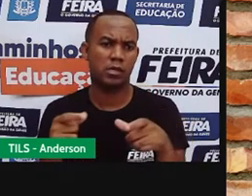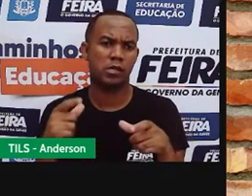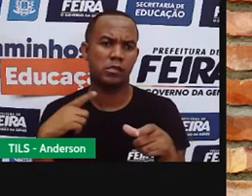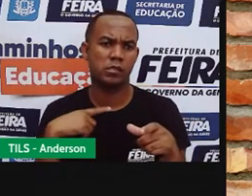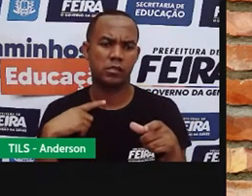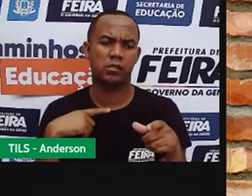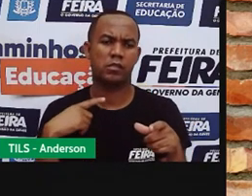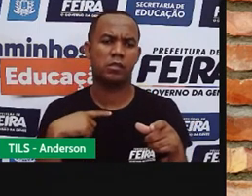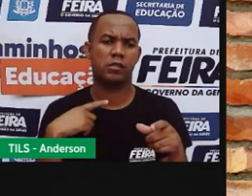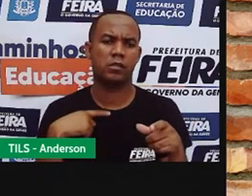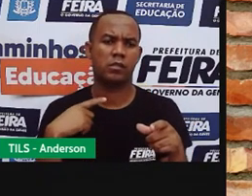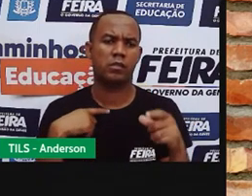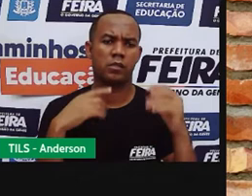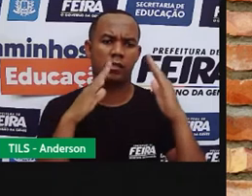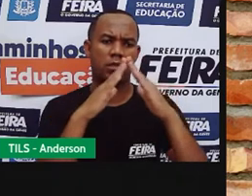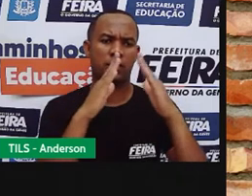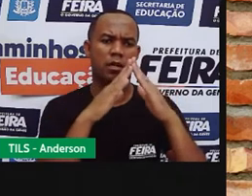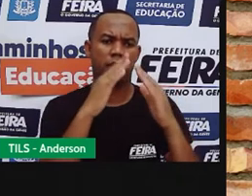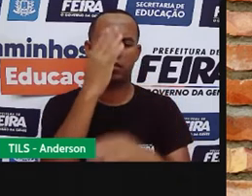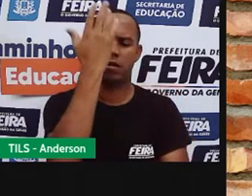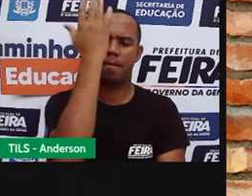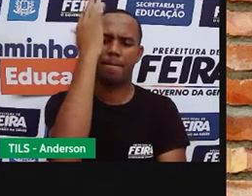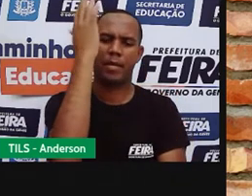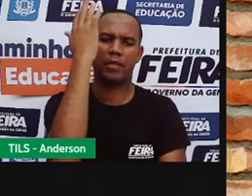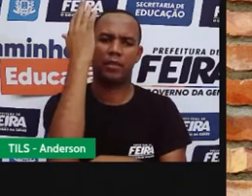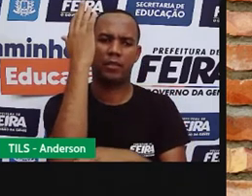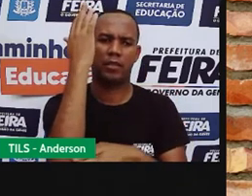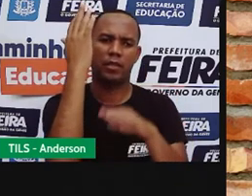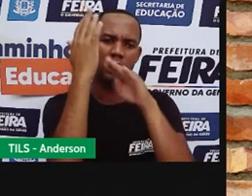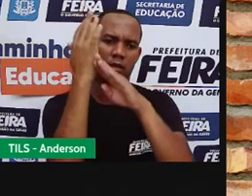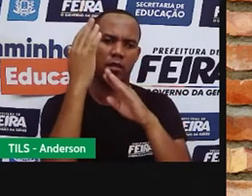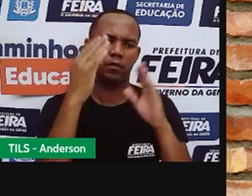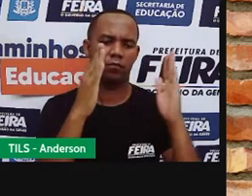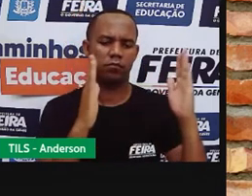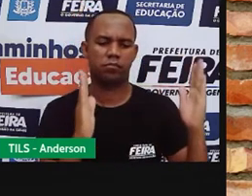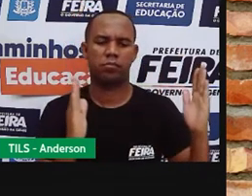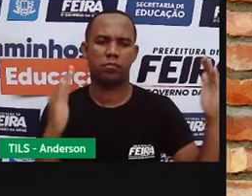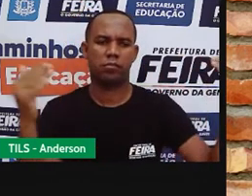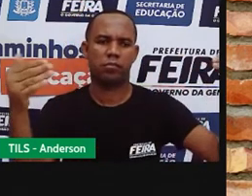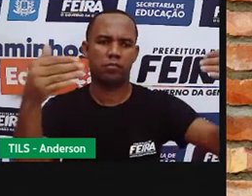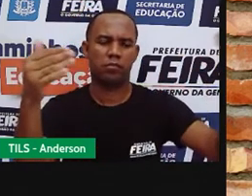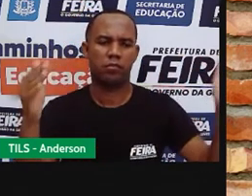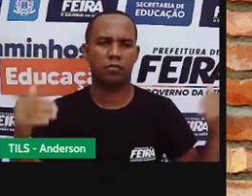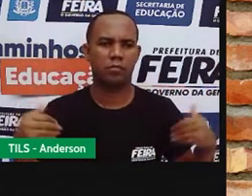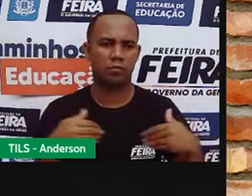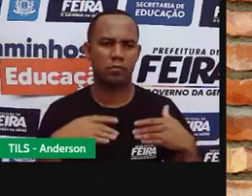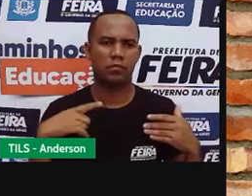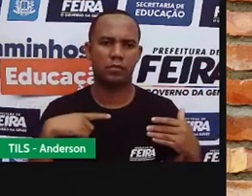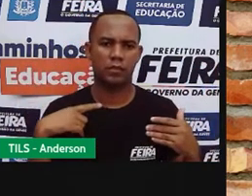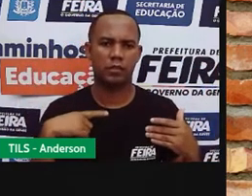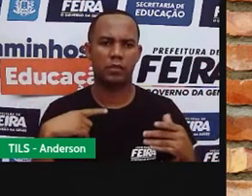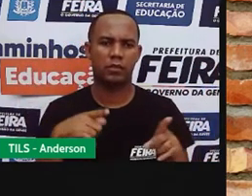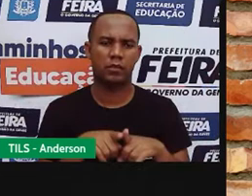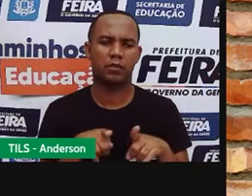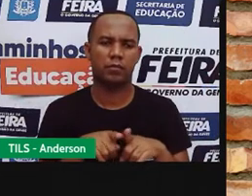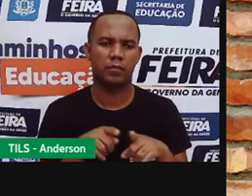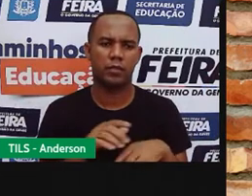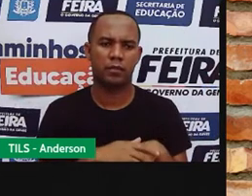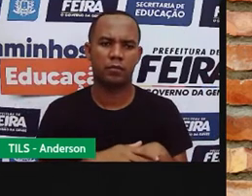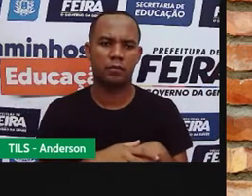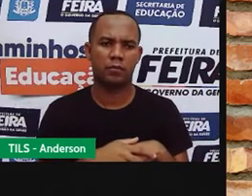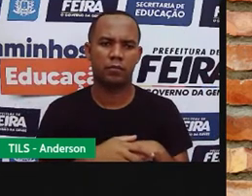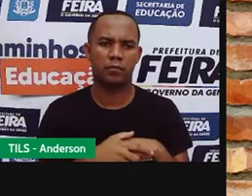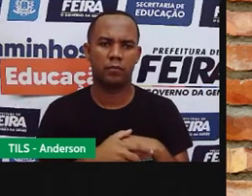Brasil. Isso mesmo, na região sul, a maioria das caixas são de madeira. e o estado de Minas Gerais